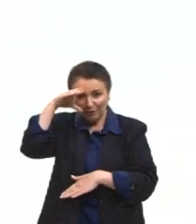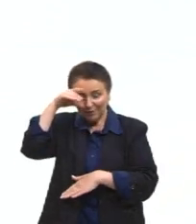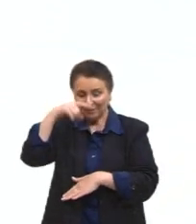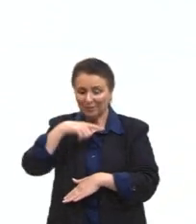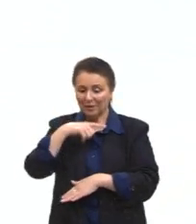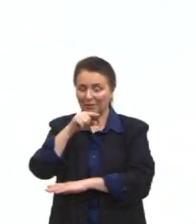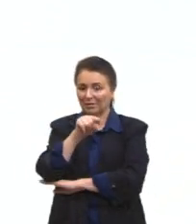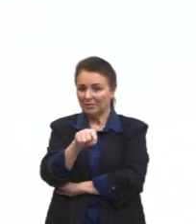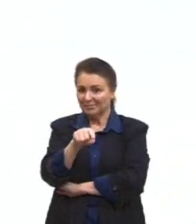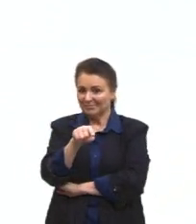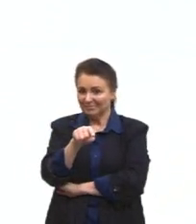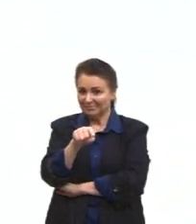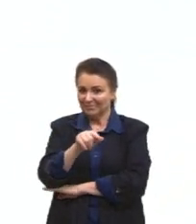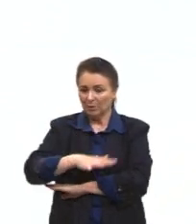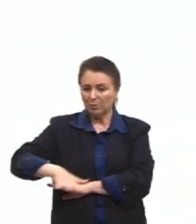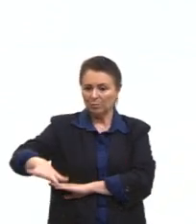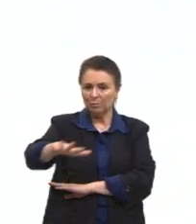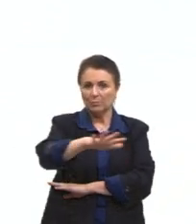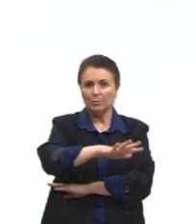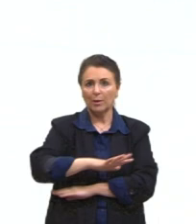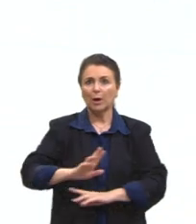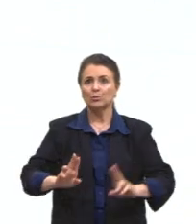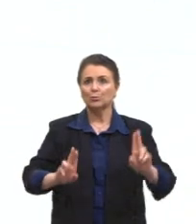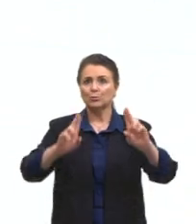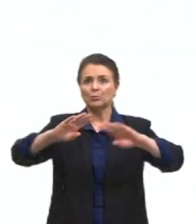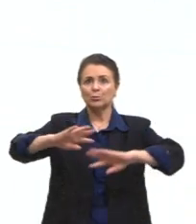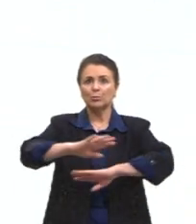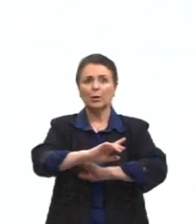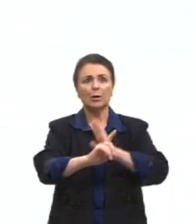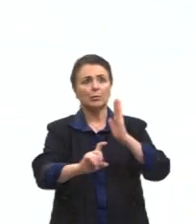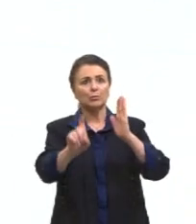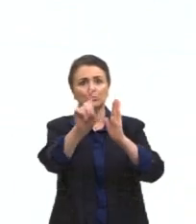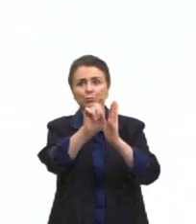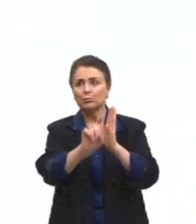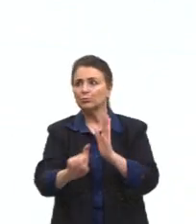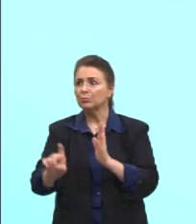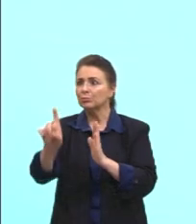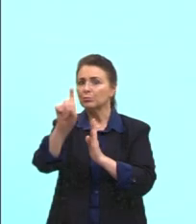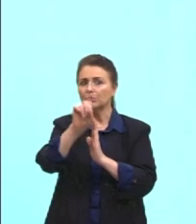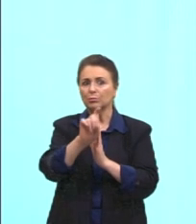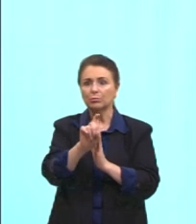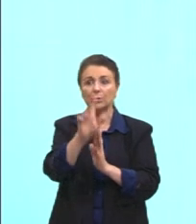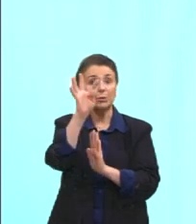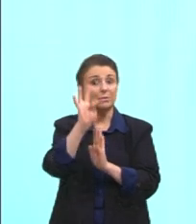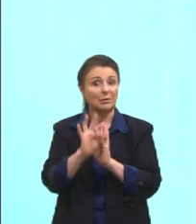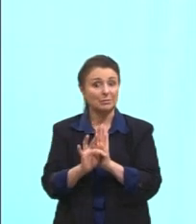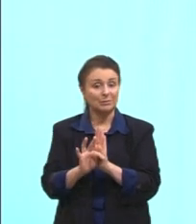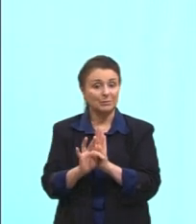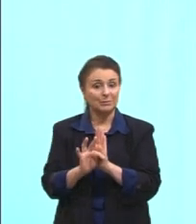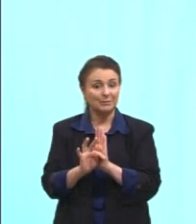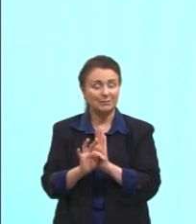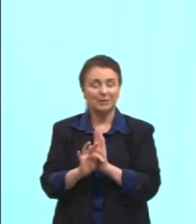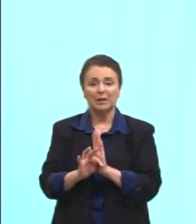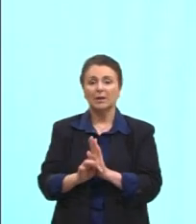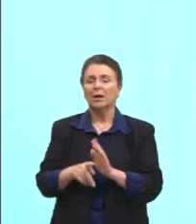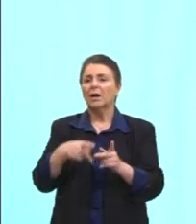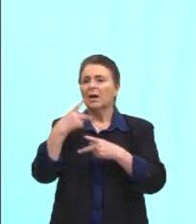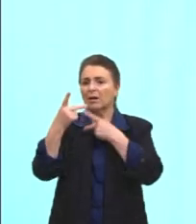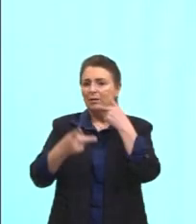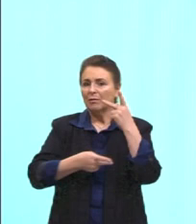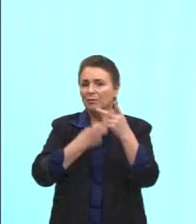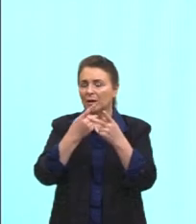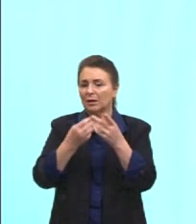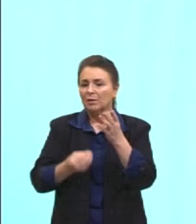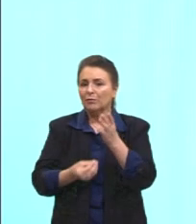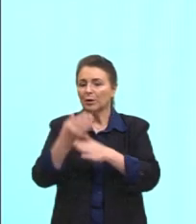ali. É um espaço urbano, um grafite, e aí está lá o texto. Fala-se aqui de uma arte criada nas